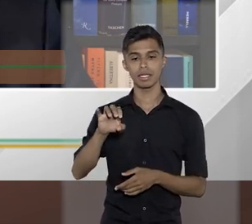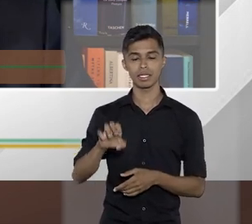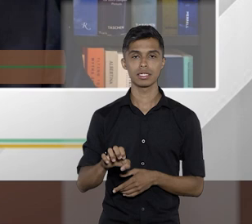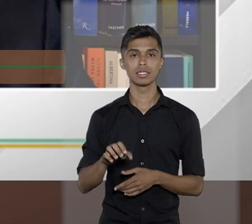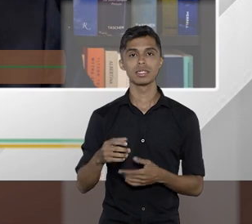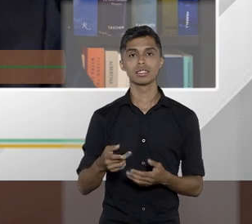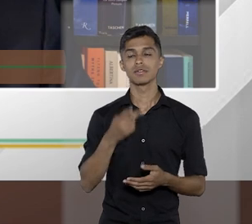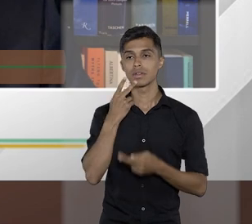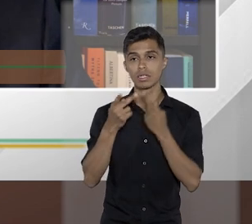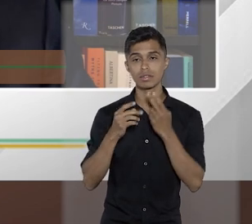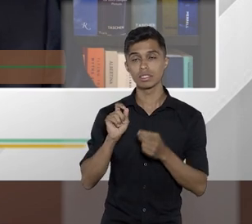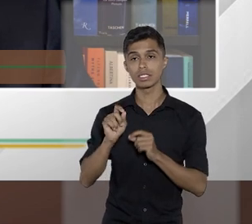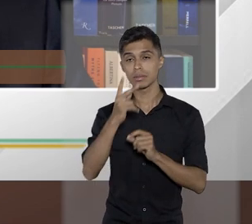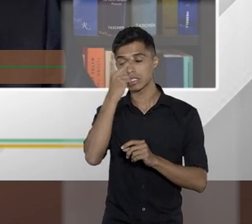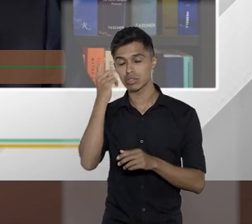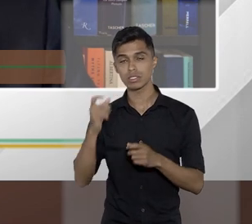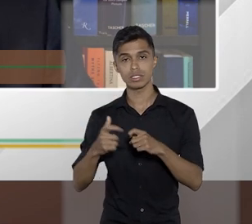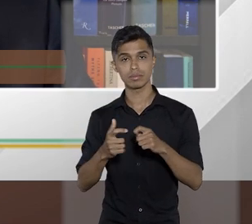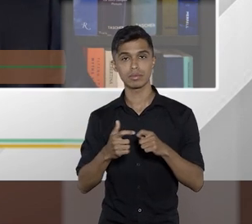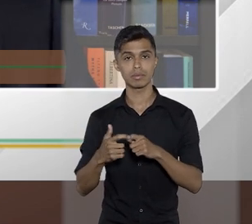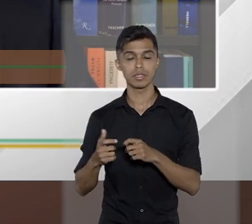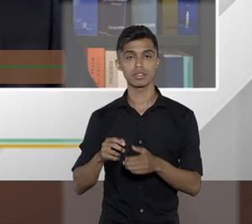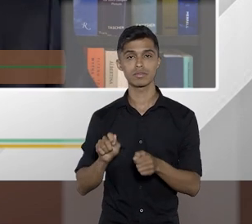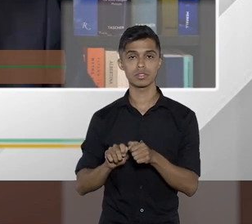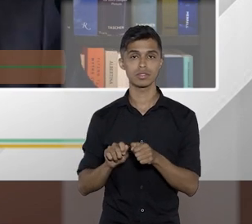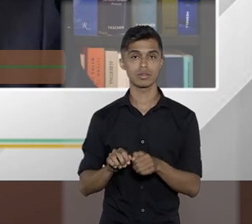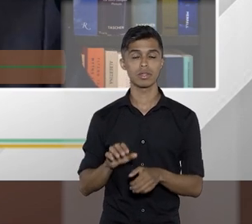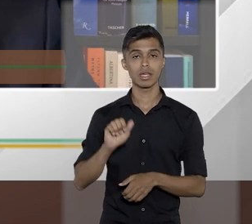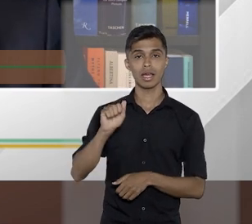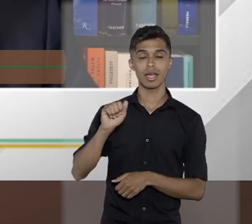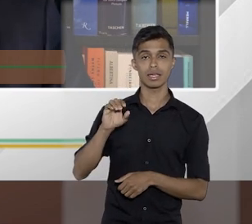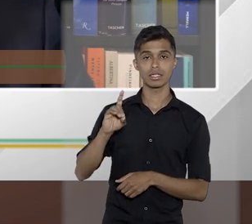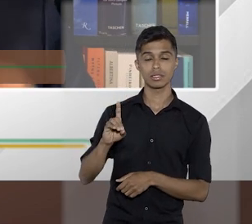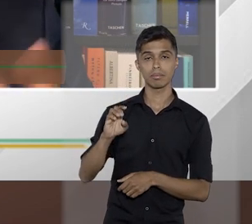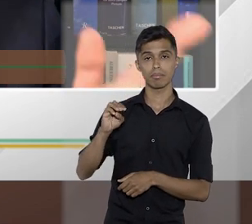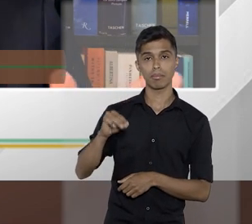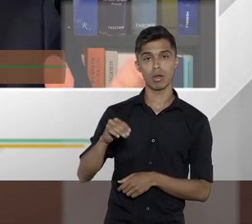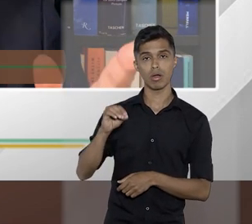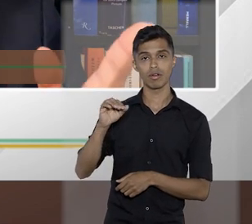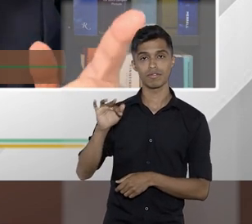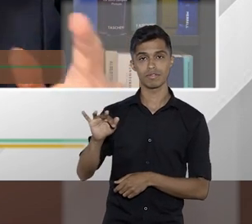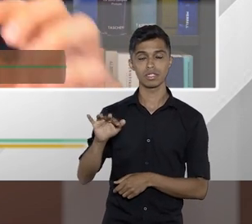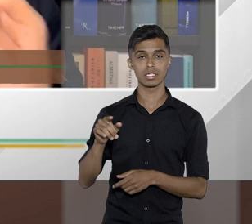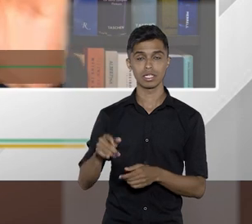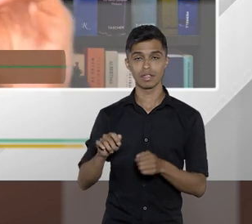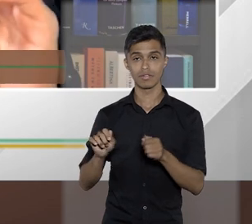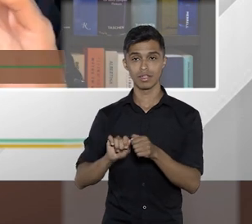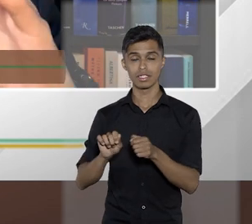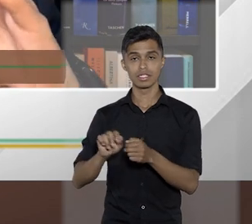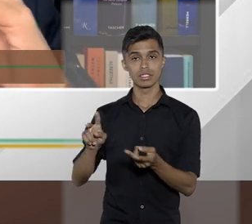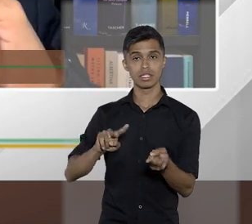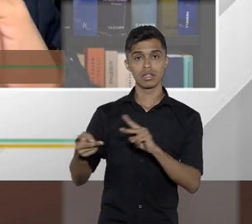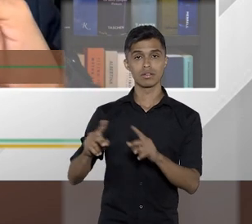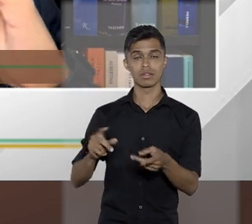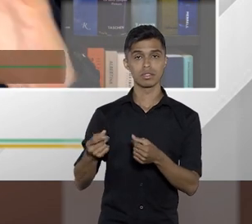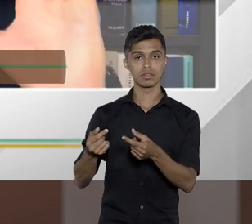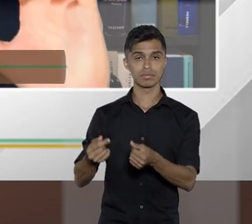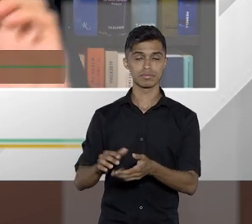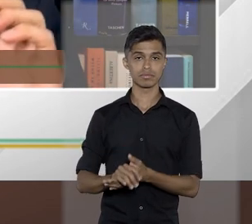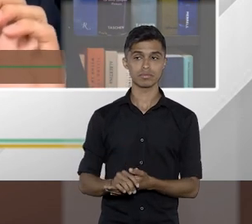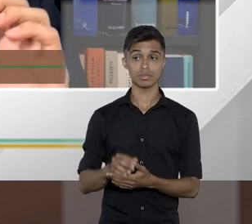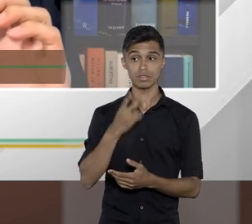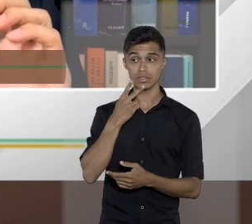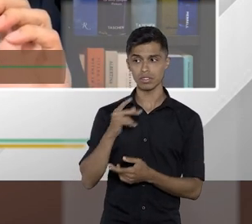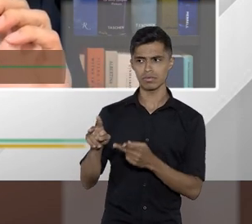dizendo quem tomou serviços médicos a DIMOF que é de Movimentações Financeiras que ele diz olha você